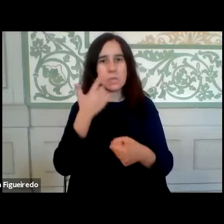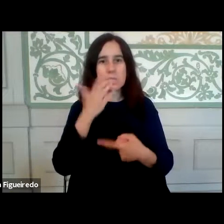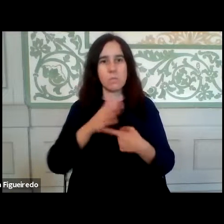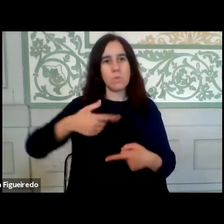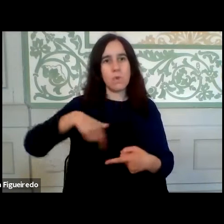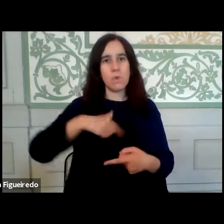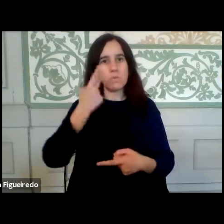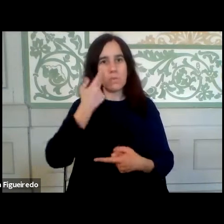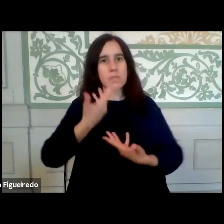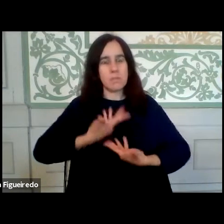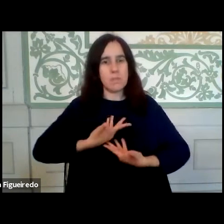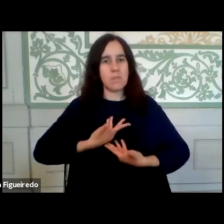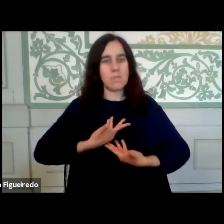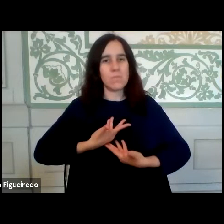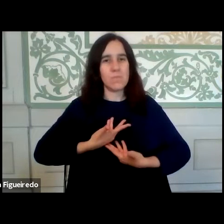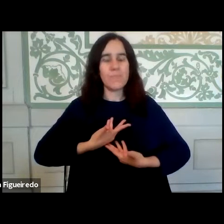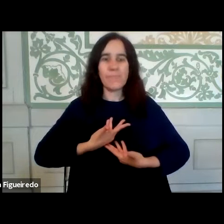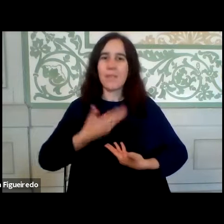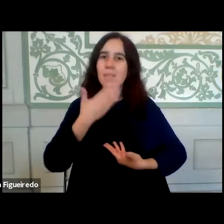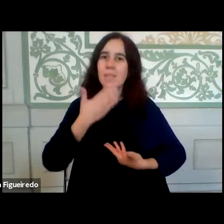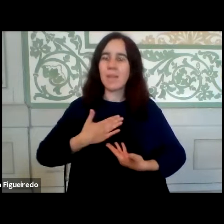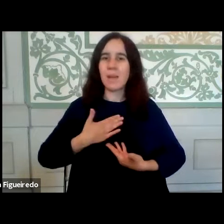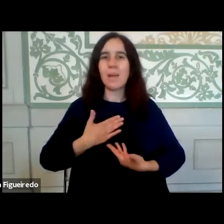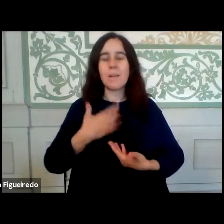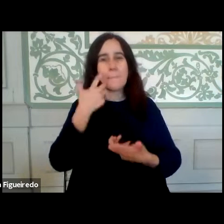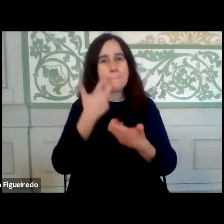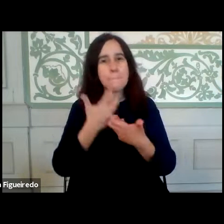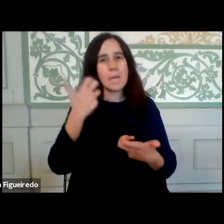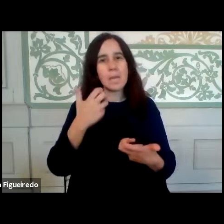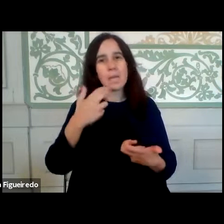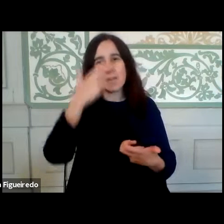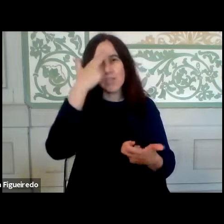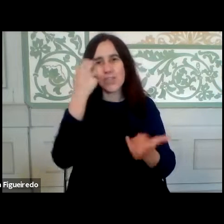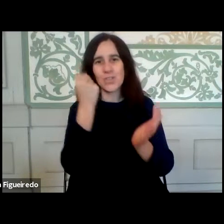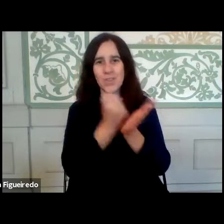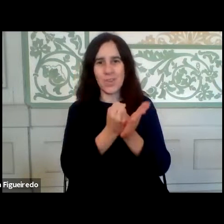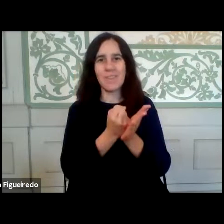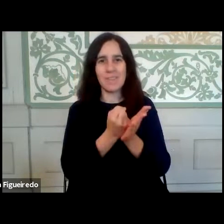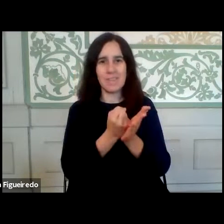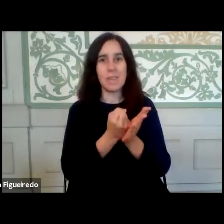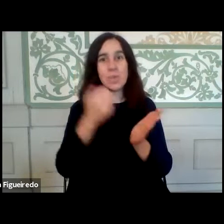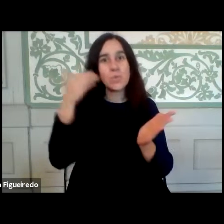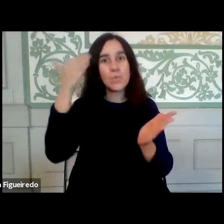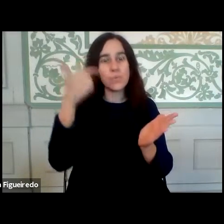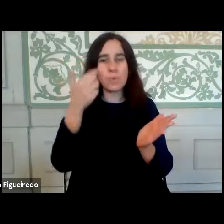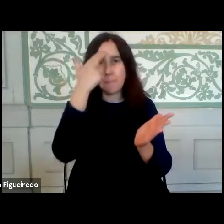vivenciamos que deixam marcas na história e deixam marcas no nosso futuro,